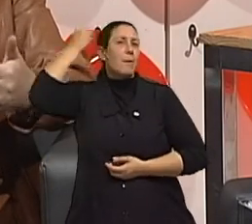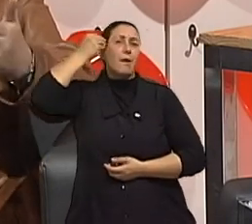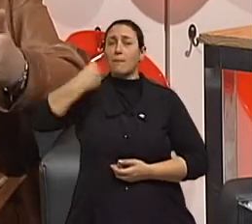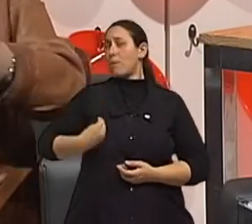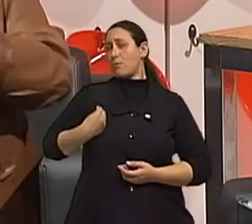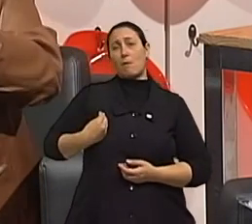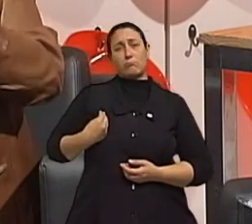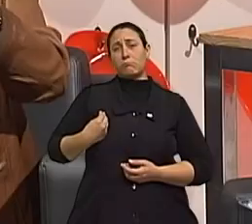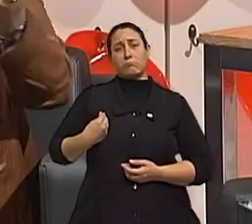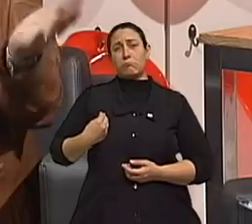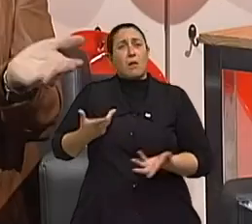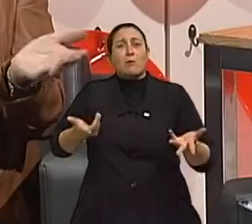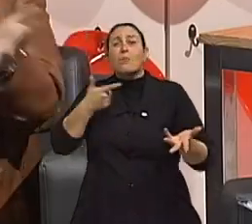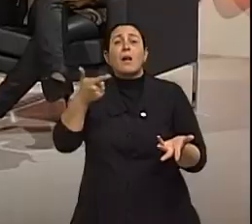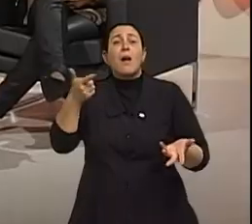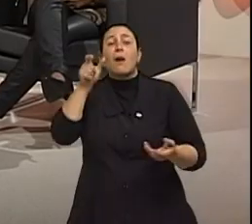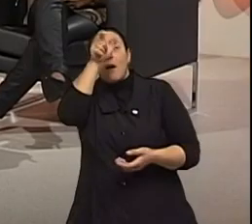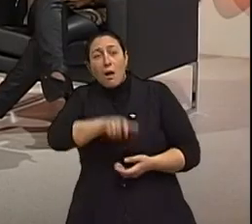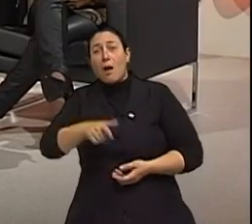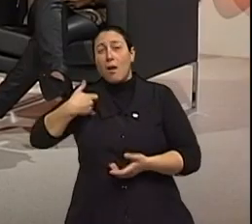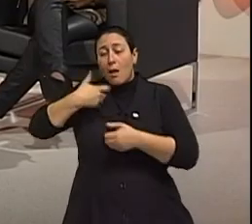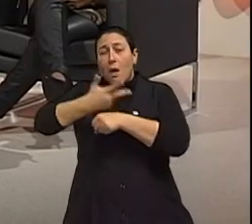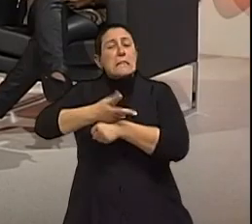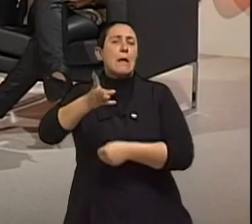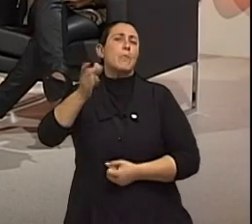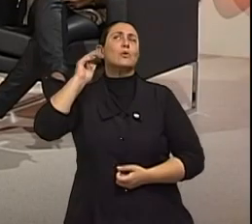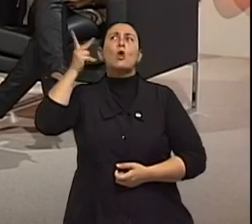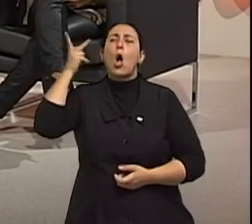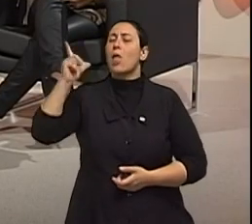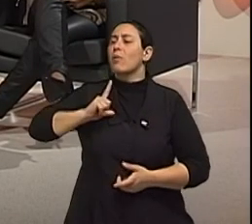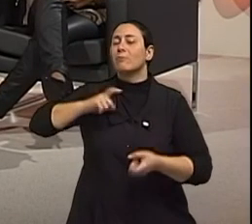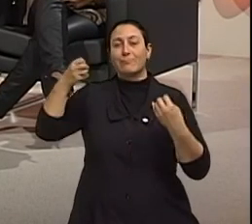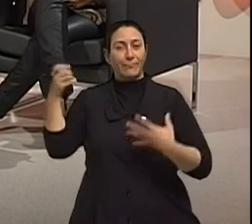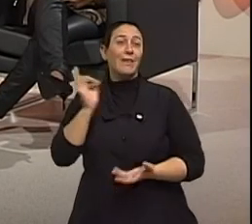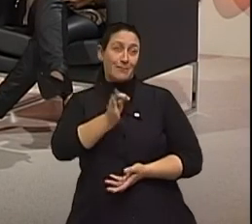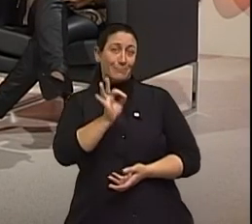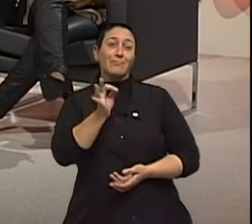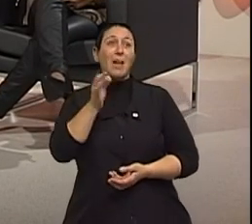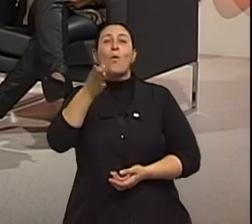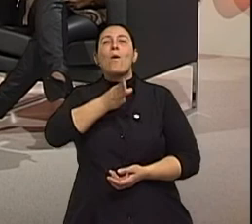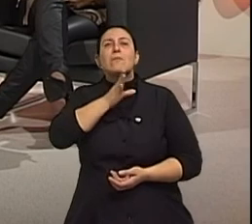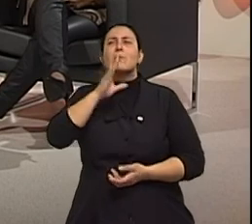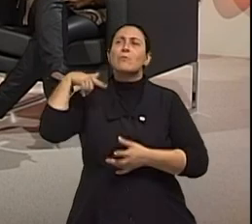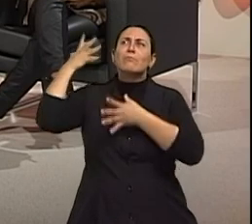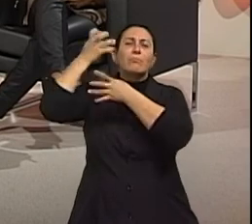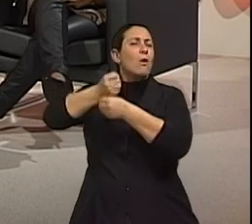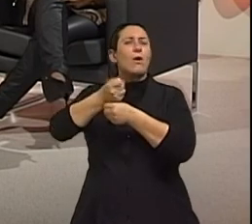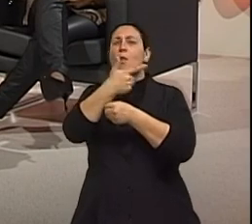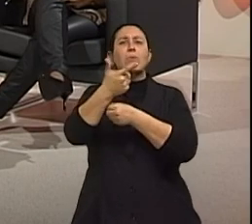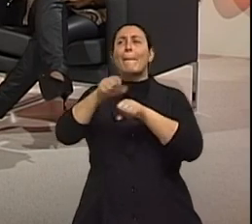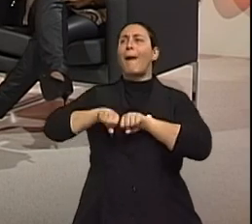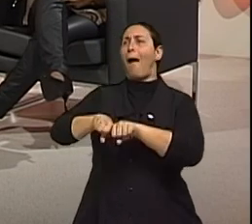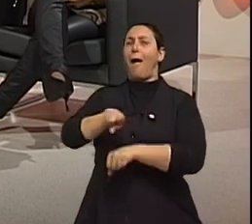tem história para contar quem viveu. Que nem diria a minha avó, não se compra na esquina. Não, não se compra em mercadinho nenhum e